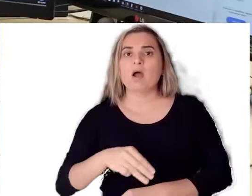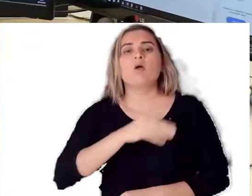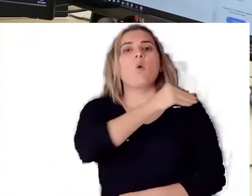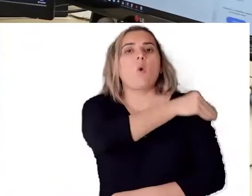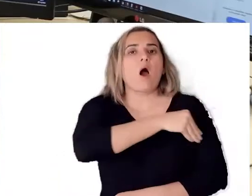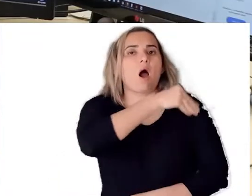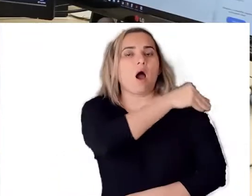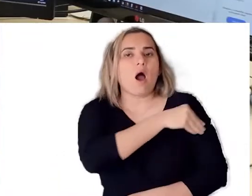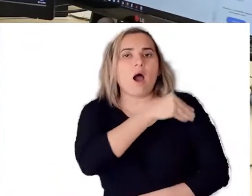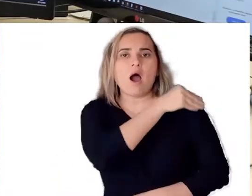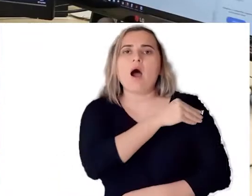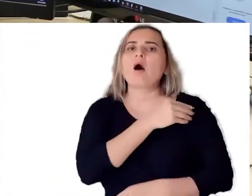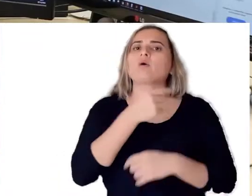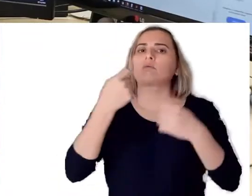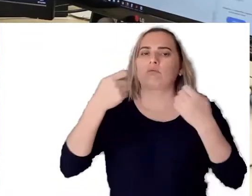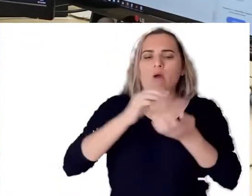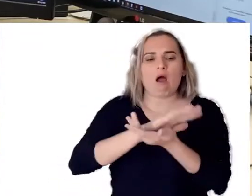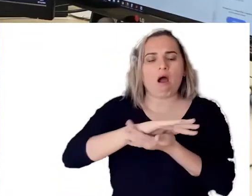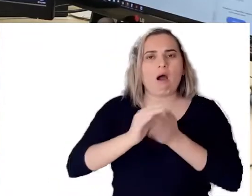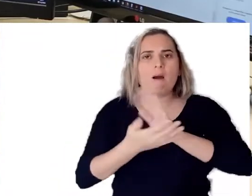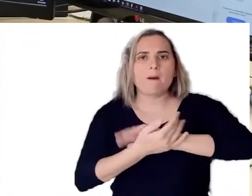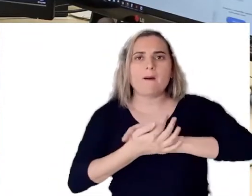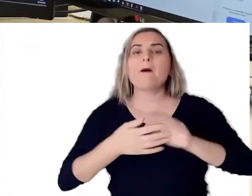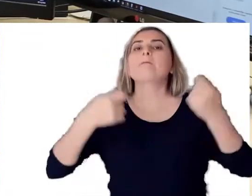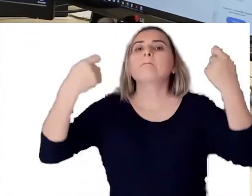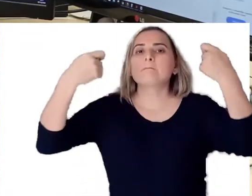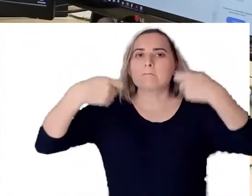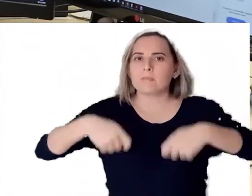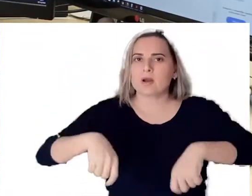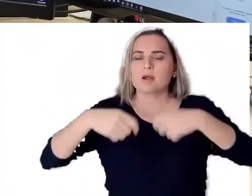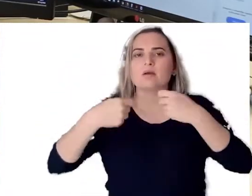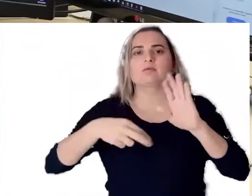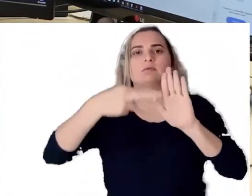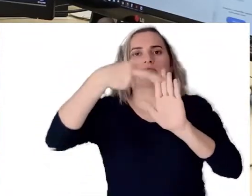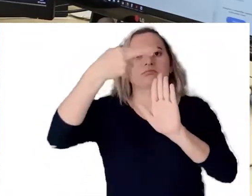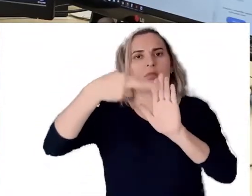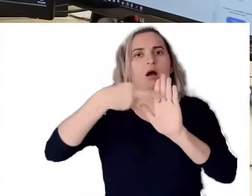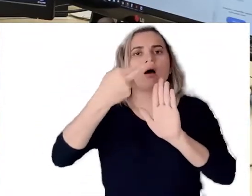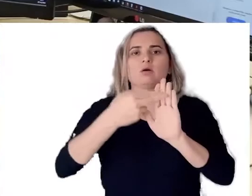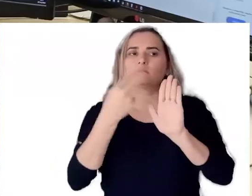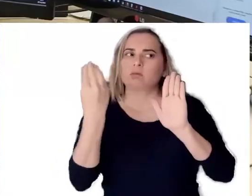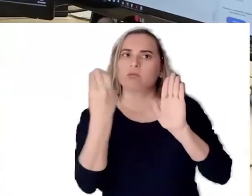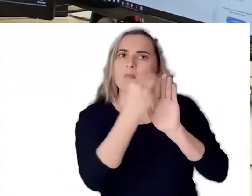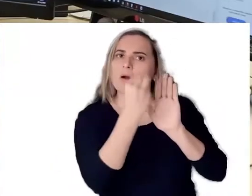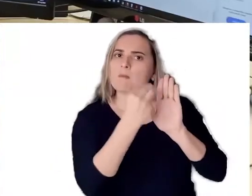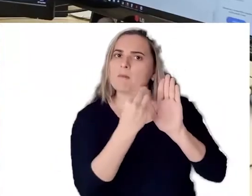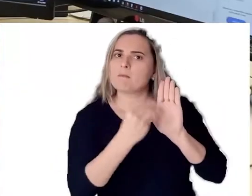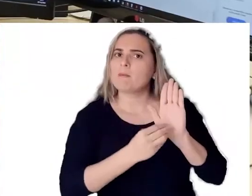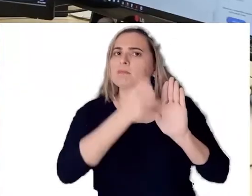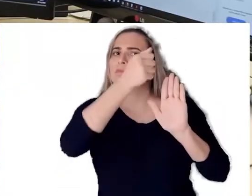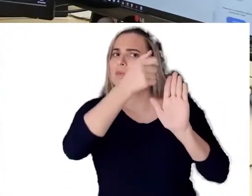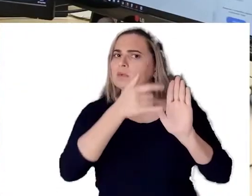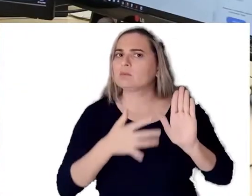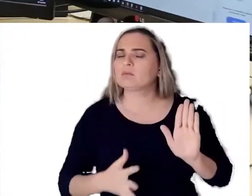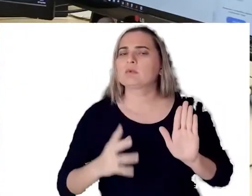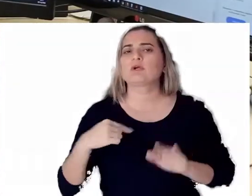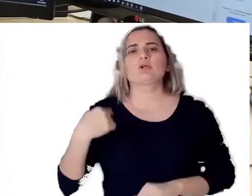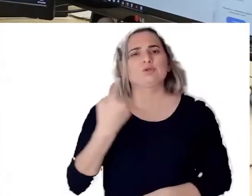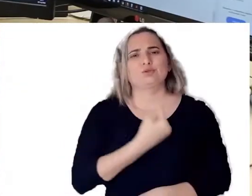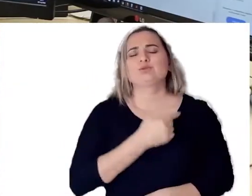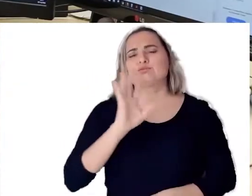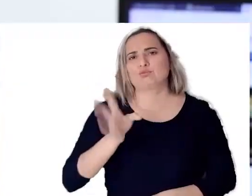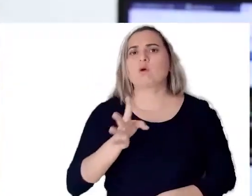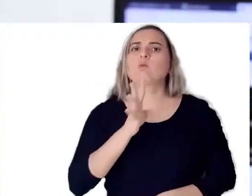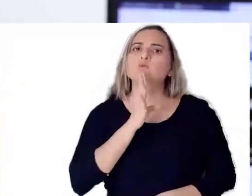nos procedimentos lá dentro de entrega, tudo aquilo que está lá na resolução e que a gente já está bem